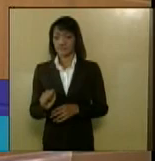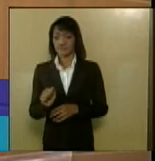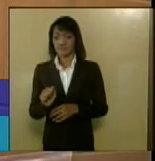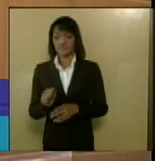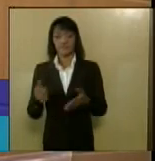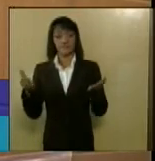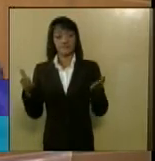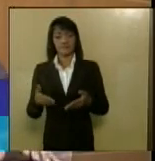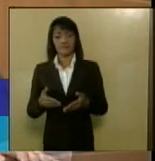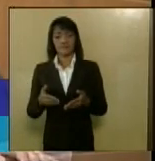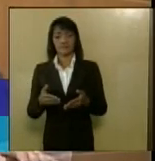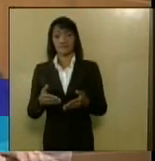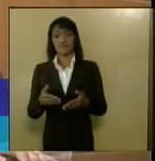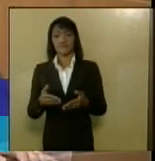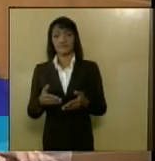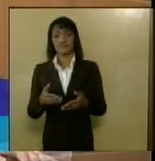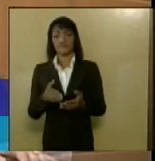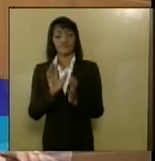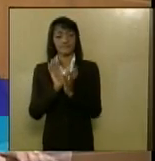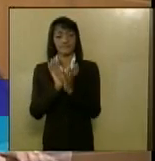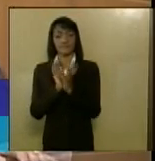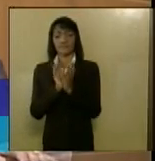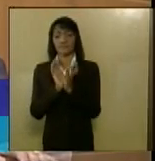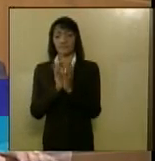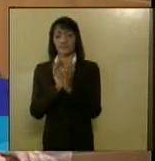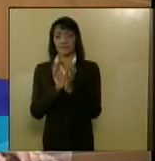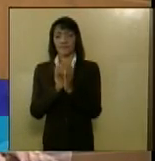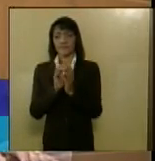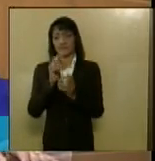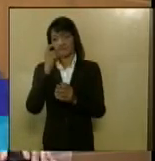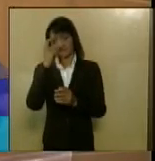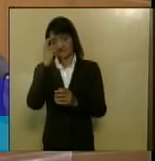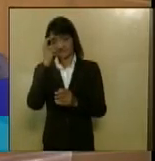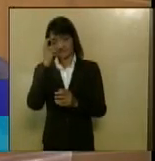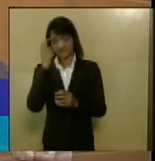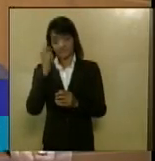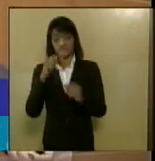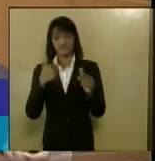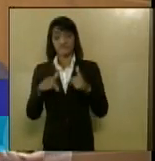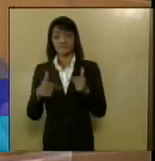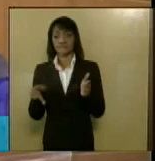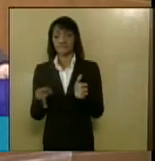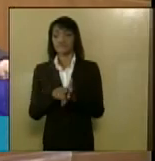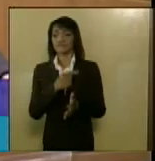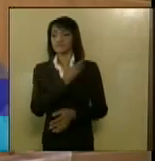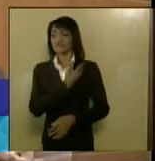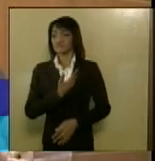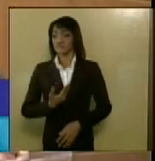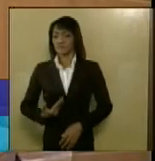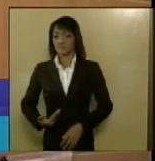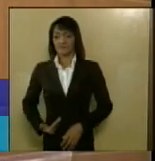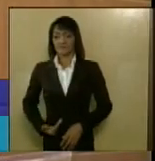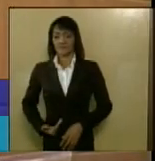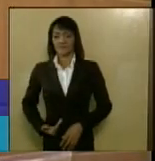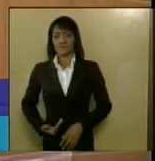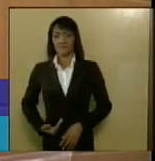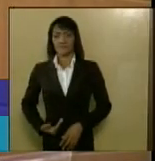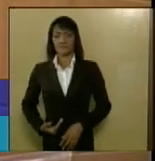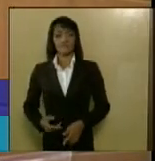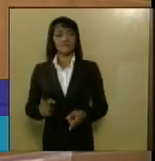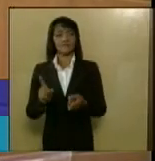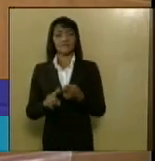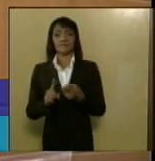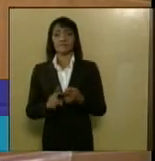Estado de Pernambuco, com um trabalho do governo de fomentar, inclusive